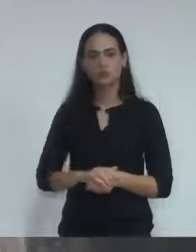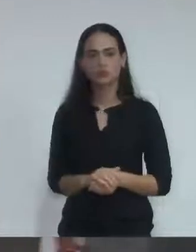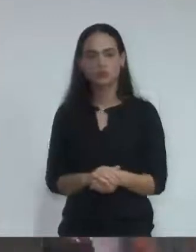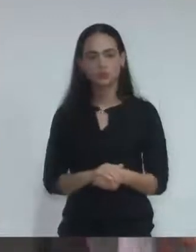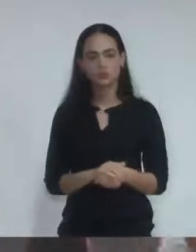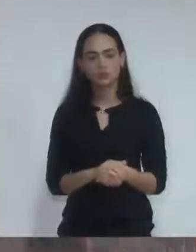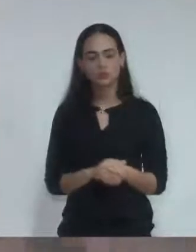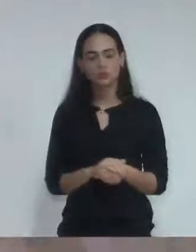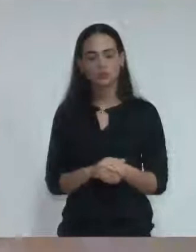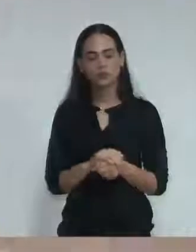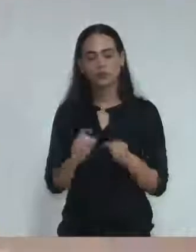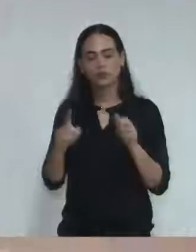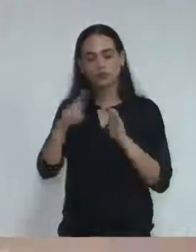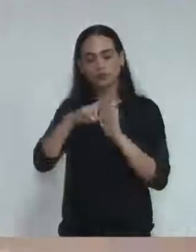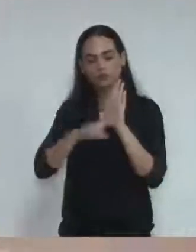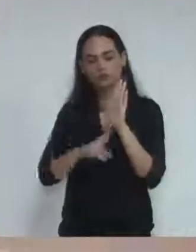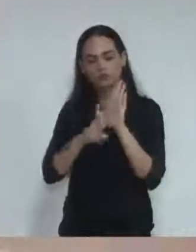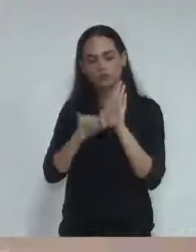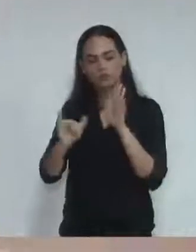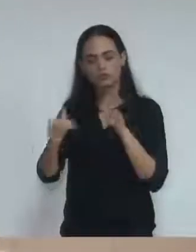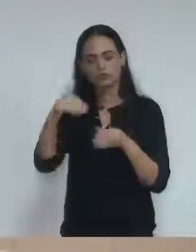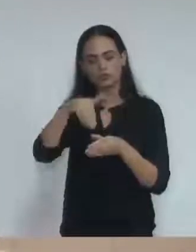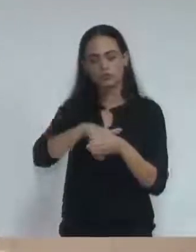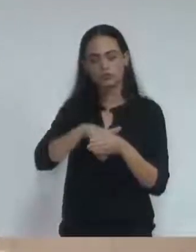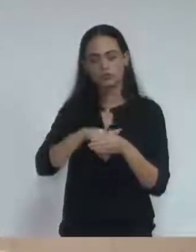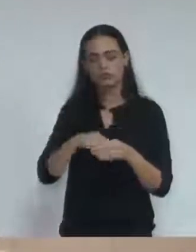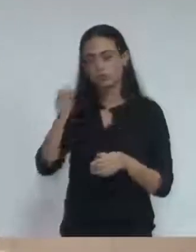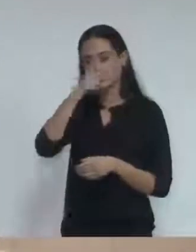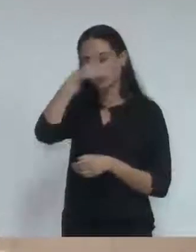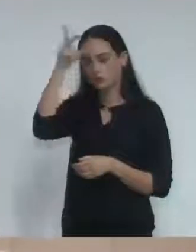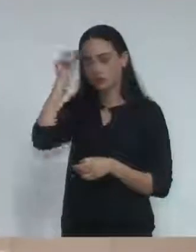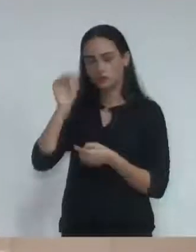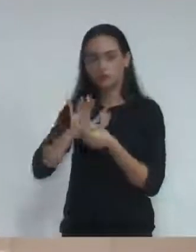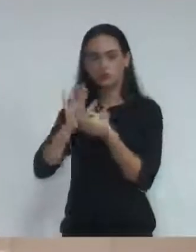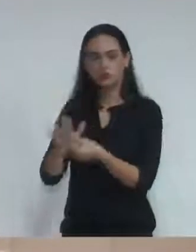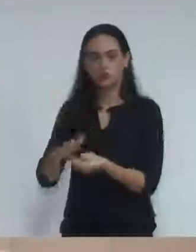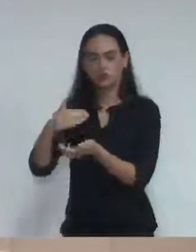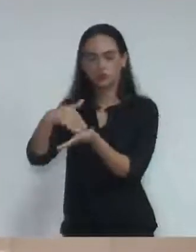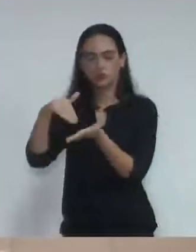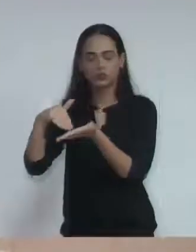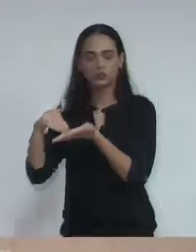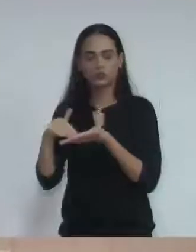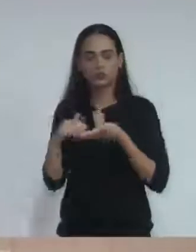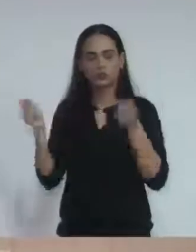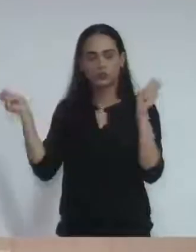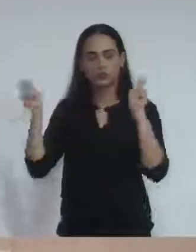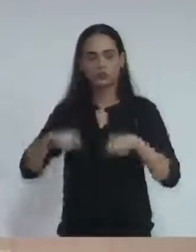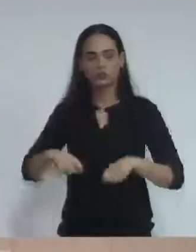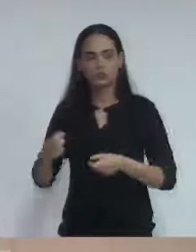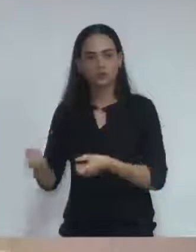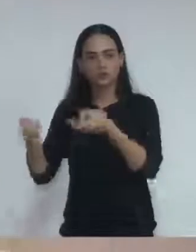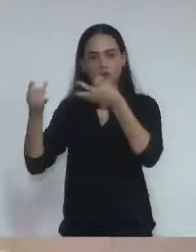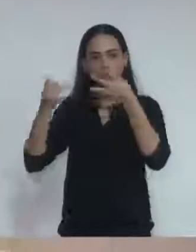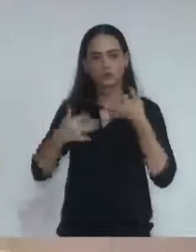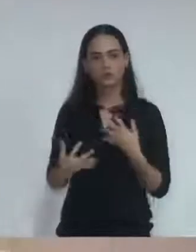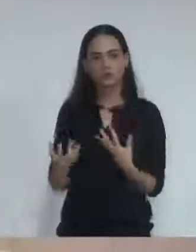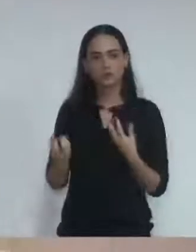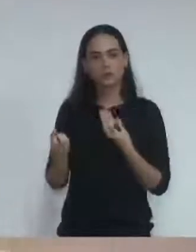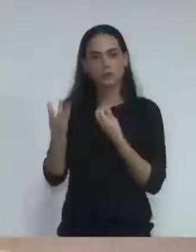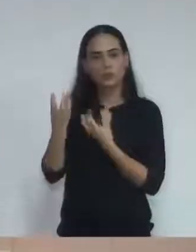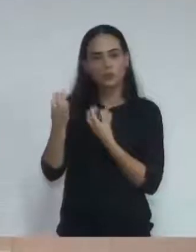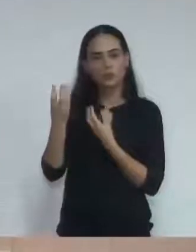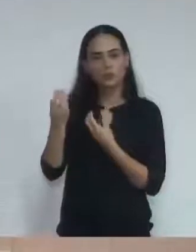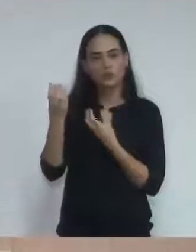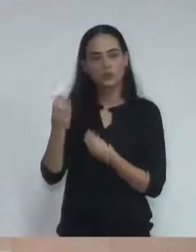legais e regimentais, digno de se adotar mesmo o oficial do senhor prefeito municipal, que, através da secretaria competente, nos preste as seguintes informações referentes ao